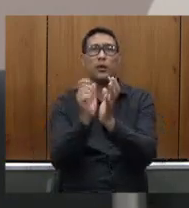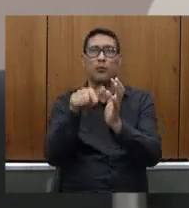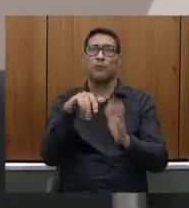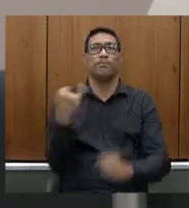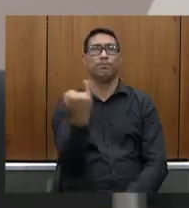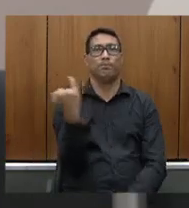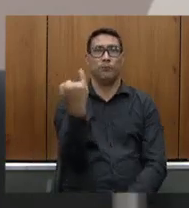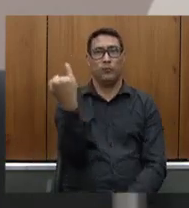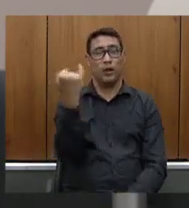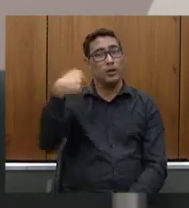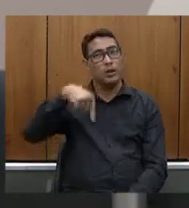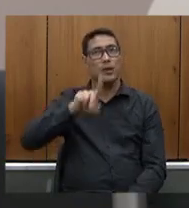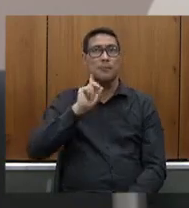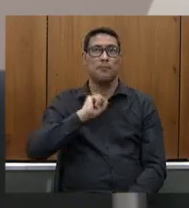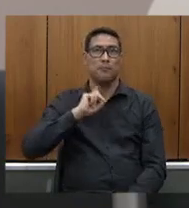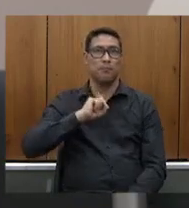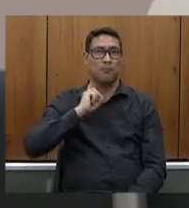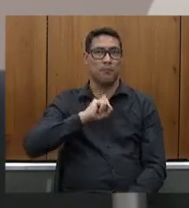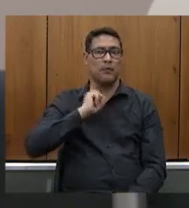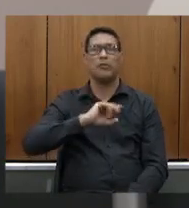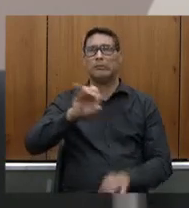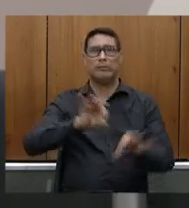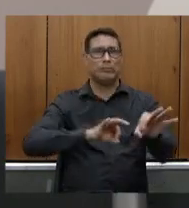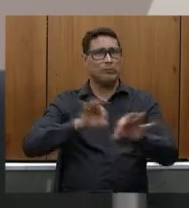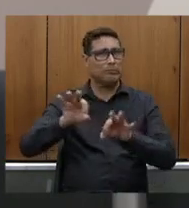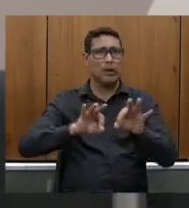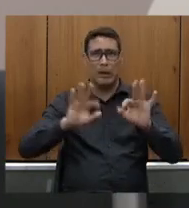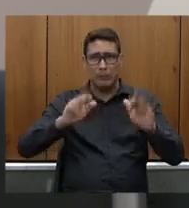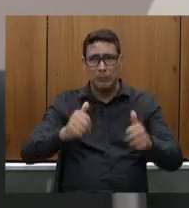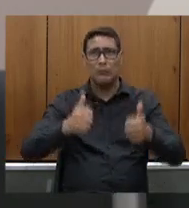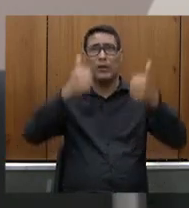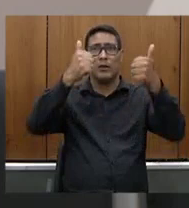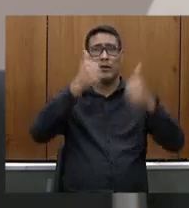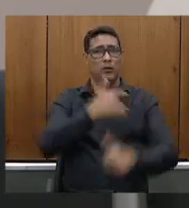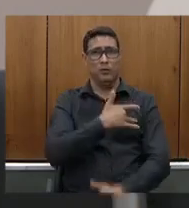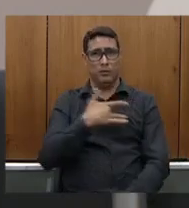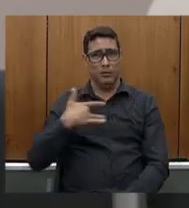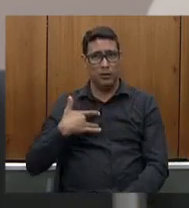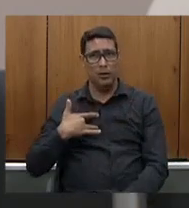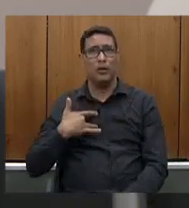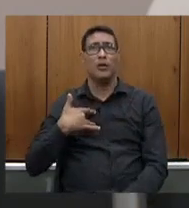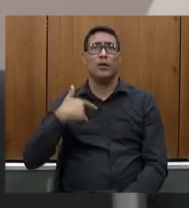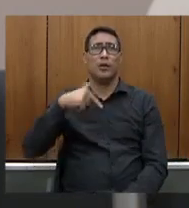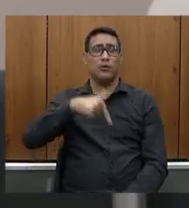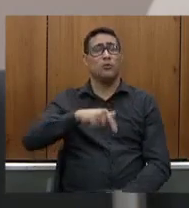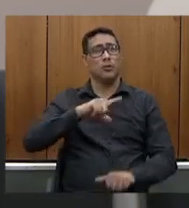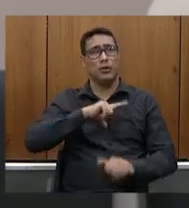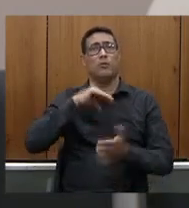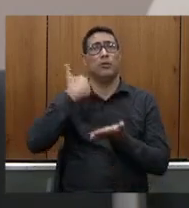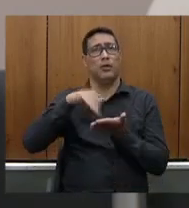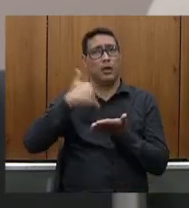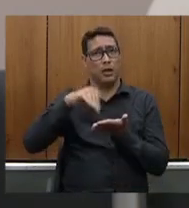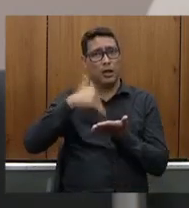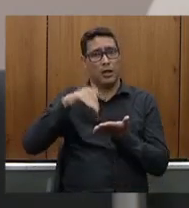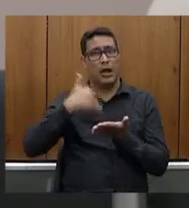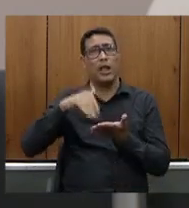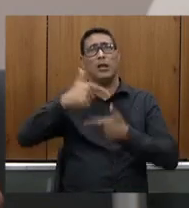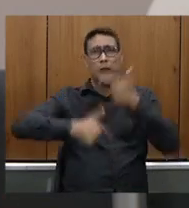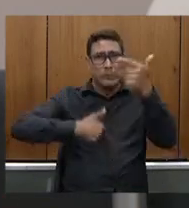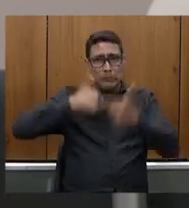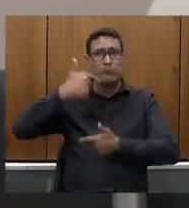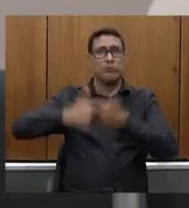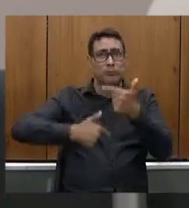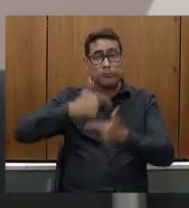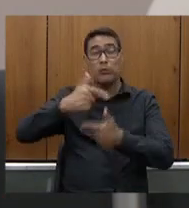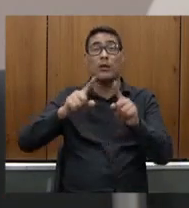Minas fez uma arrancada na saúde é exemplo o Brasil de ter uma secretaria operante a